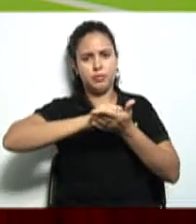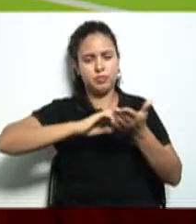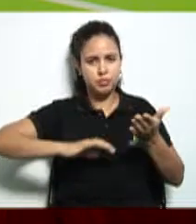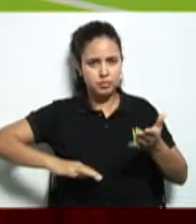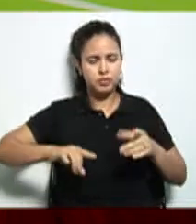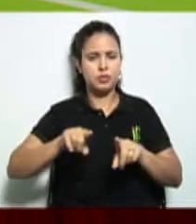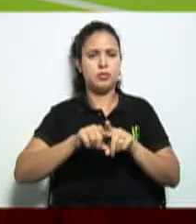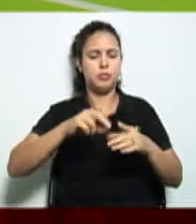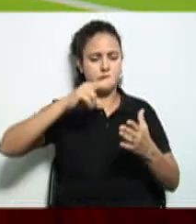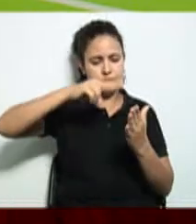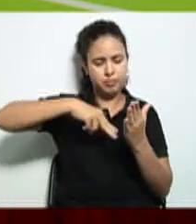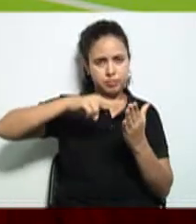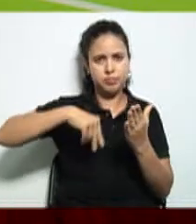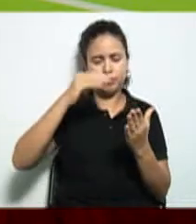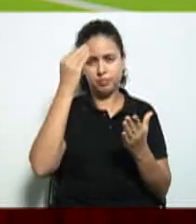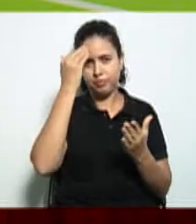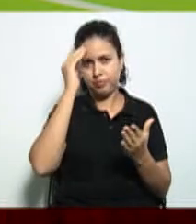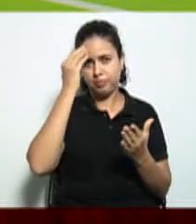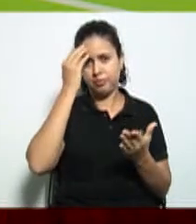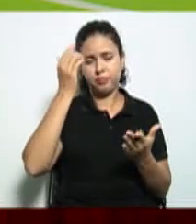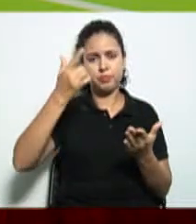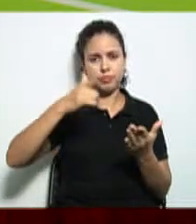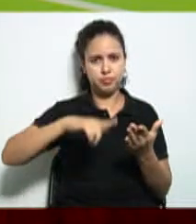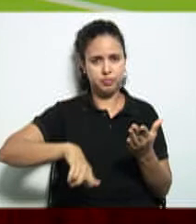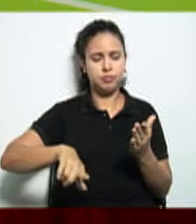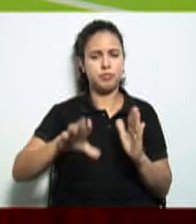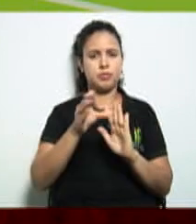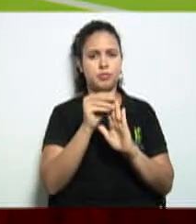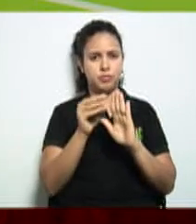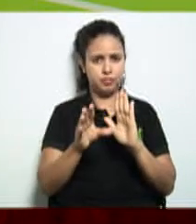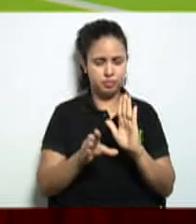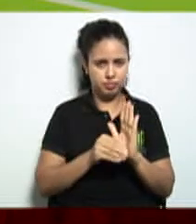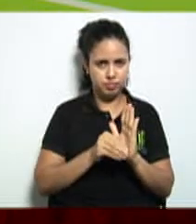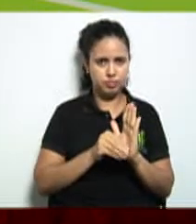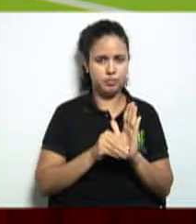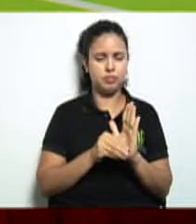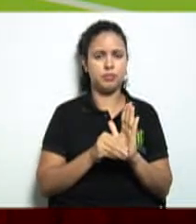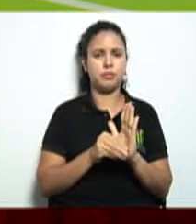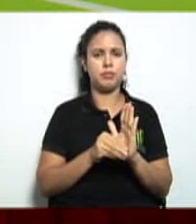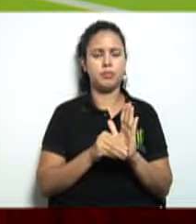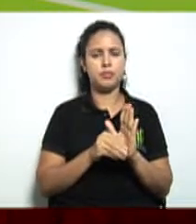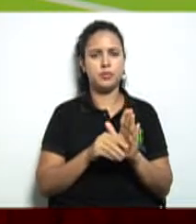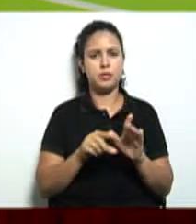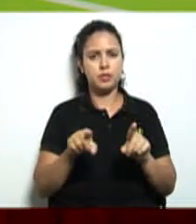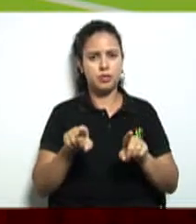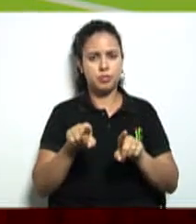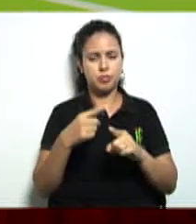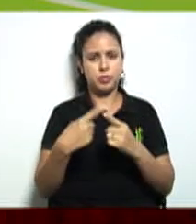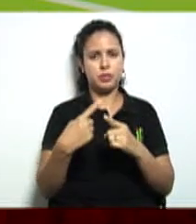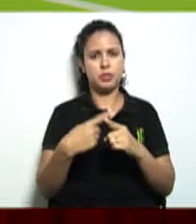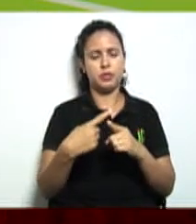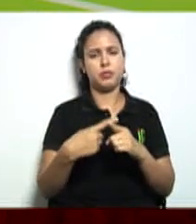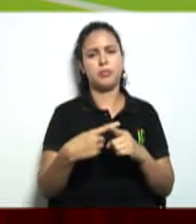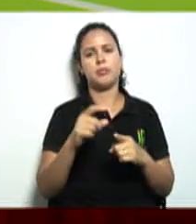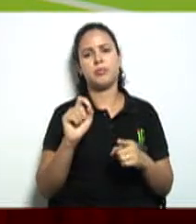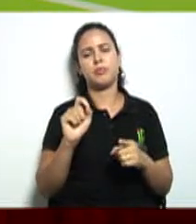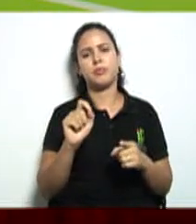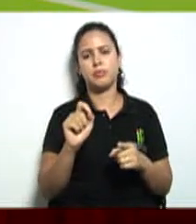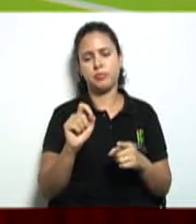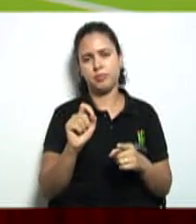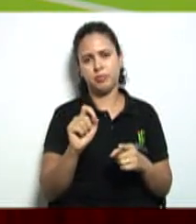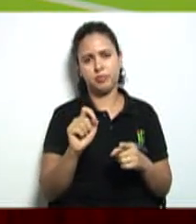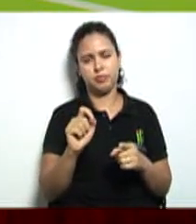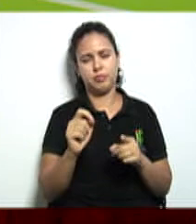ler para entender mais o assunto se for o caso porque a princípio nós vamos trazer aqui para